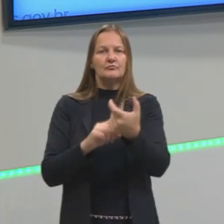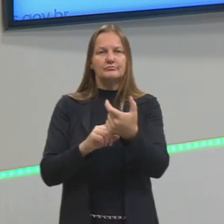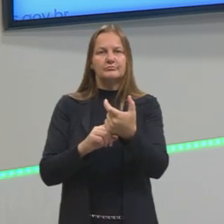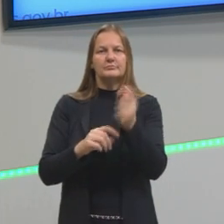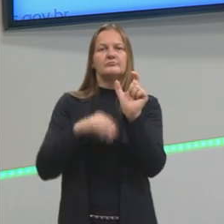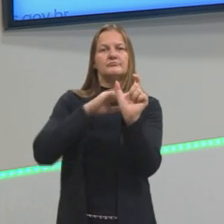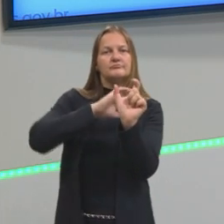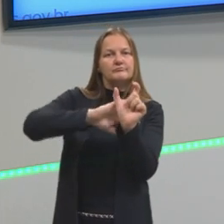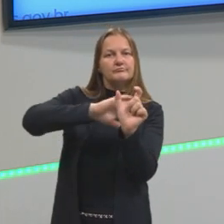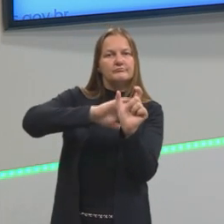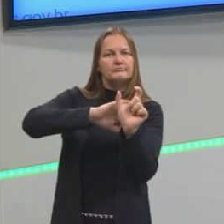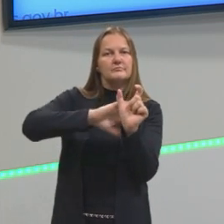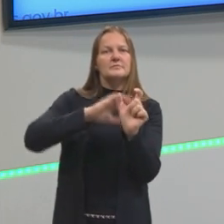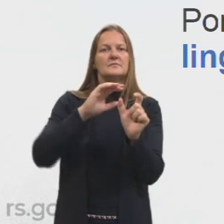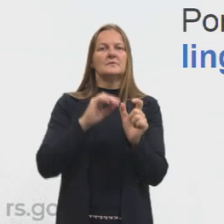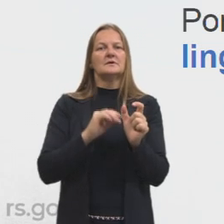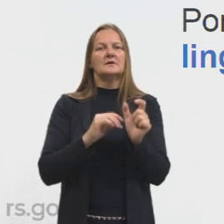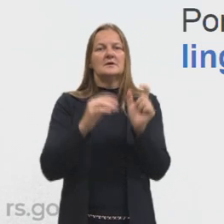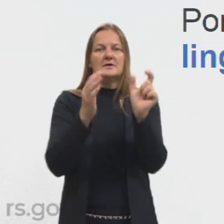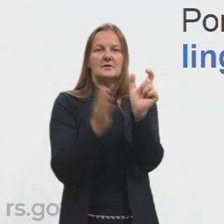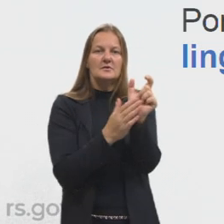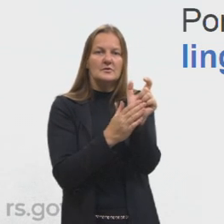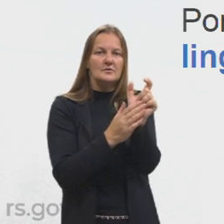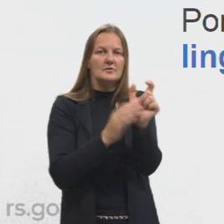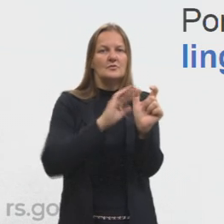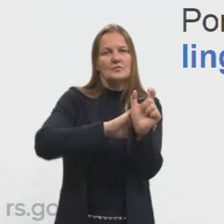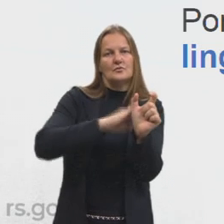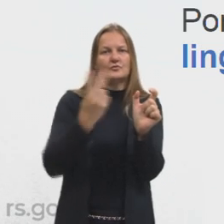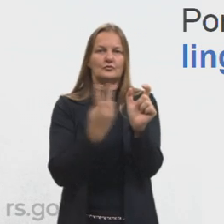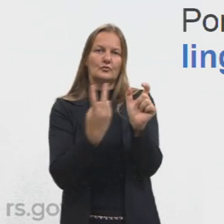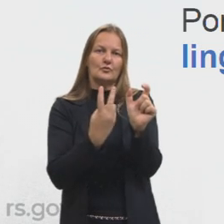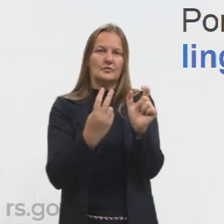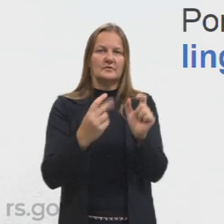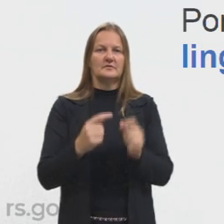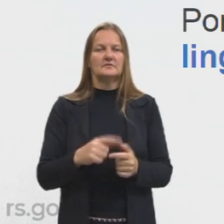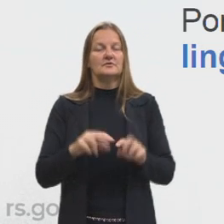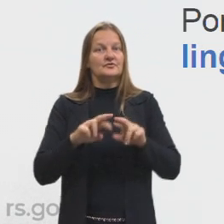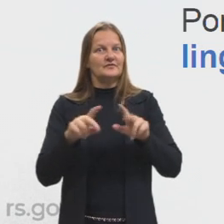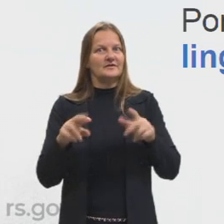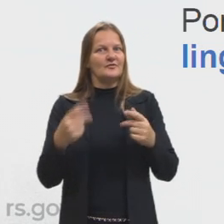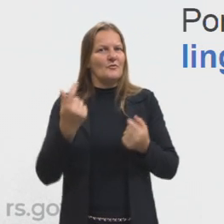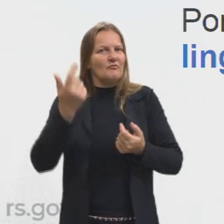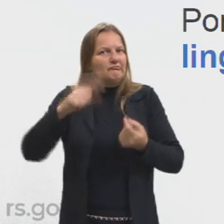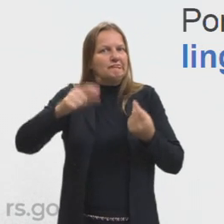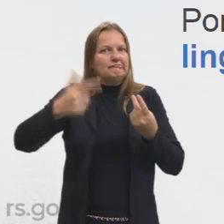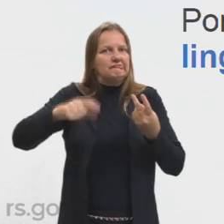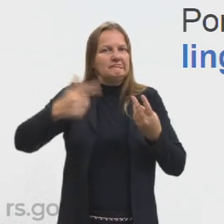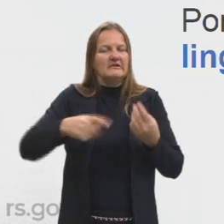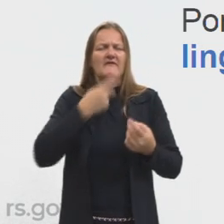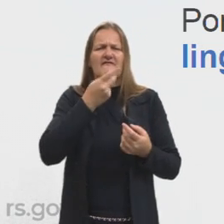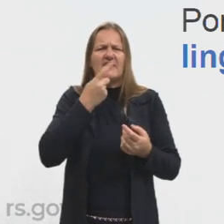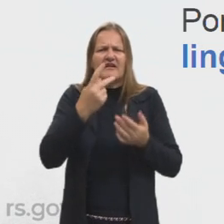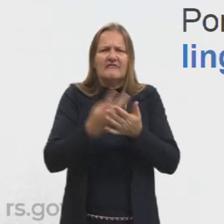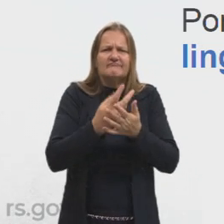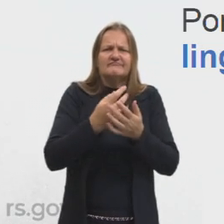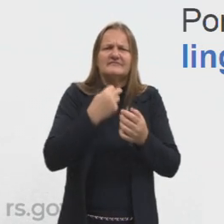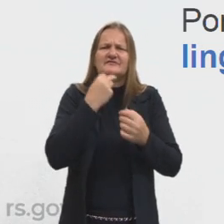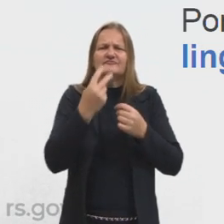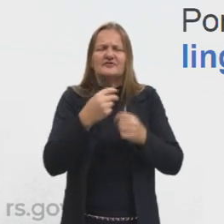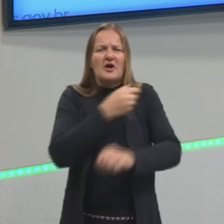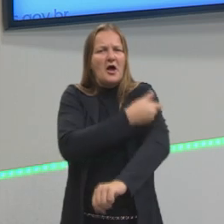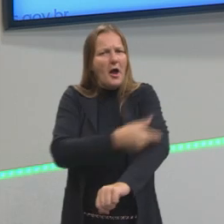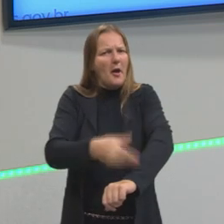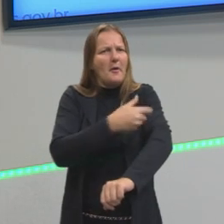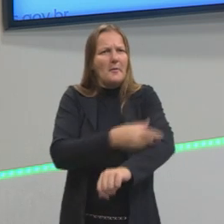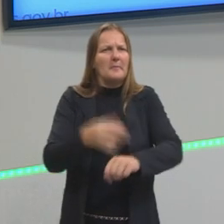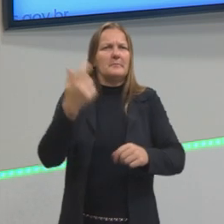E eu destaquei aqui embaixo para vocês, figuras e vícios de linguagem. Por quê? Se na nossa aula 12